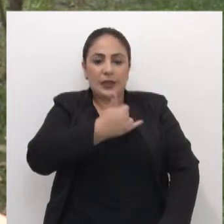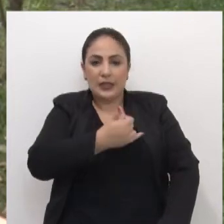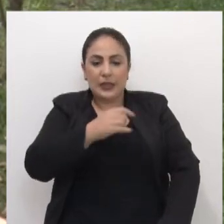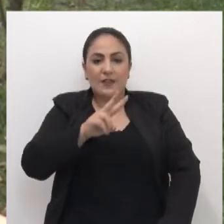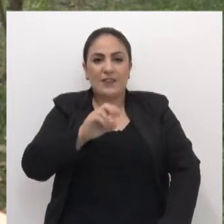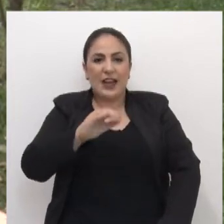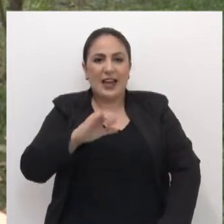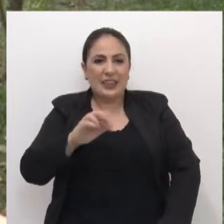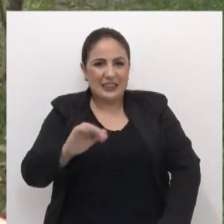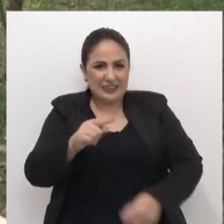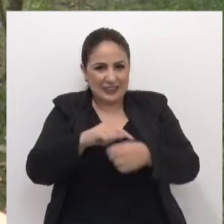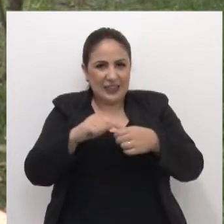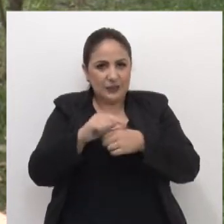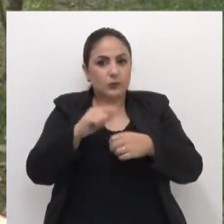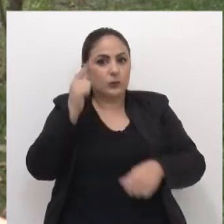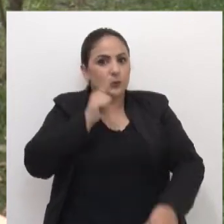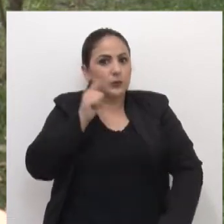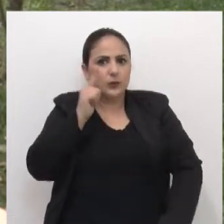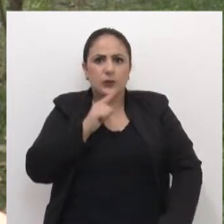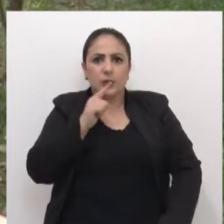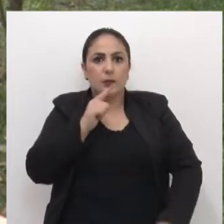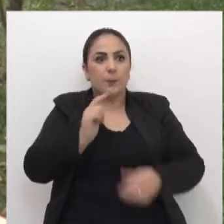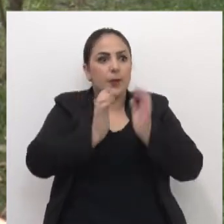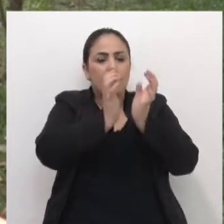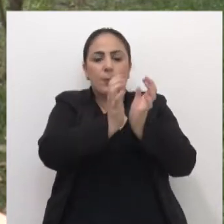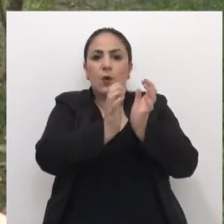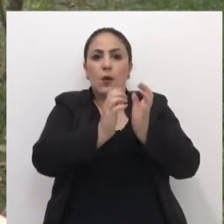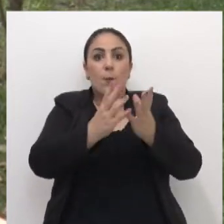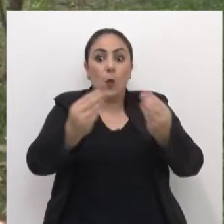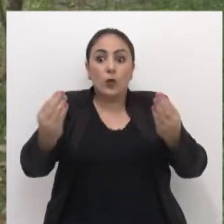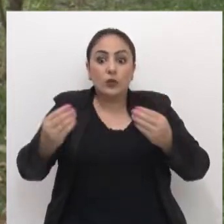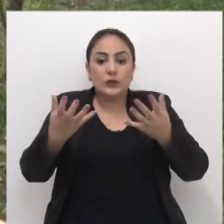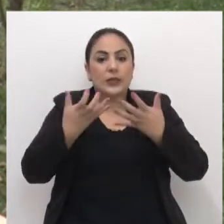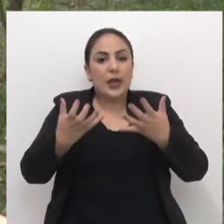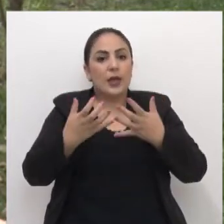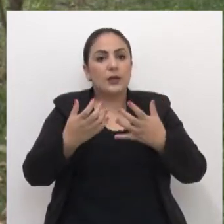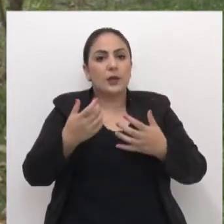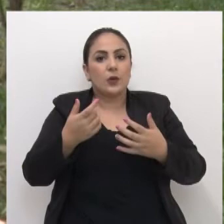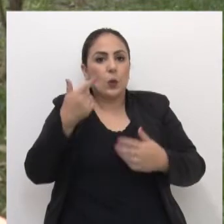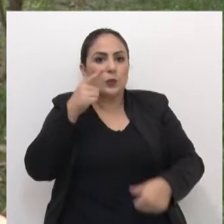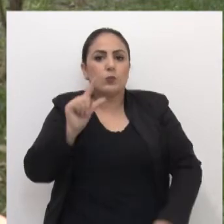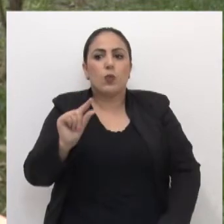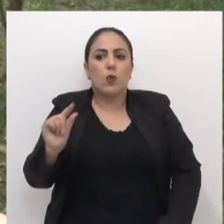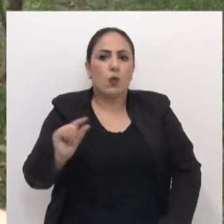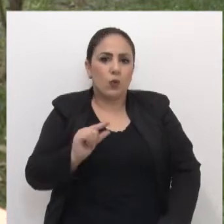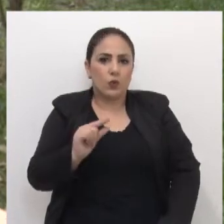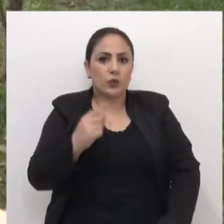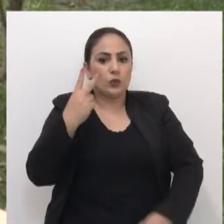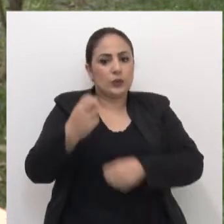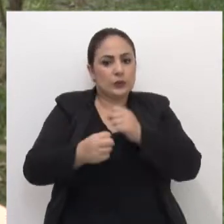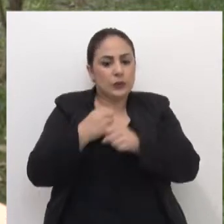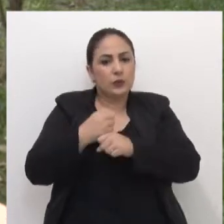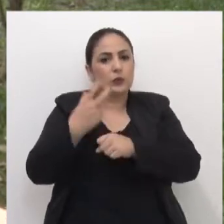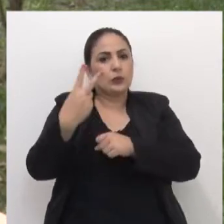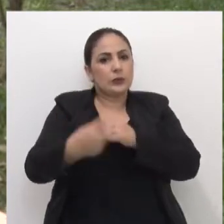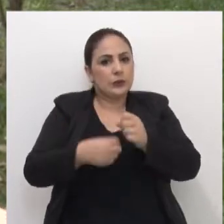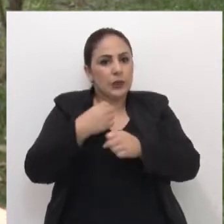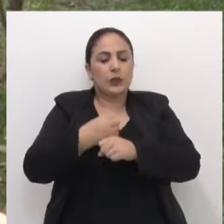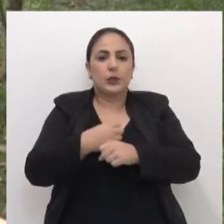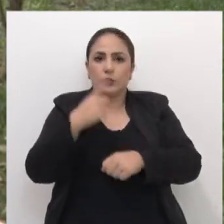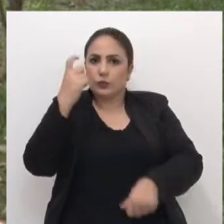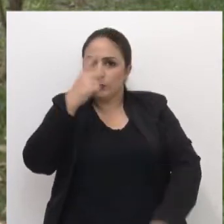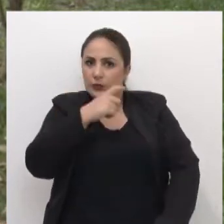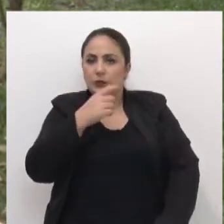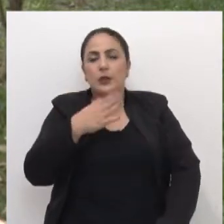da vacaria, é omejado para muitos e conquistado para poucos. Então, lá em dois anos, é muito difícil ganhar a vacaria.